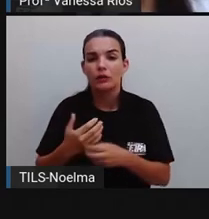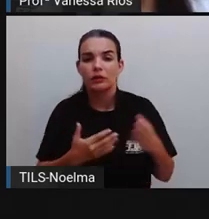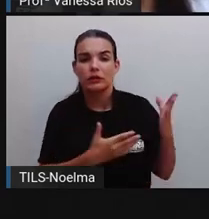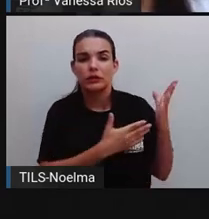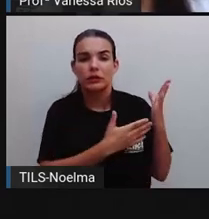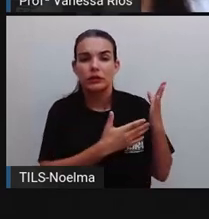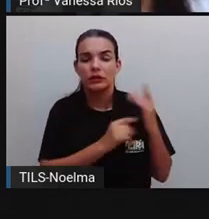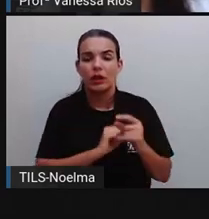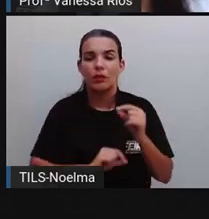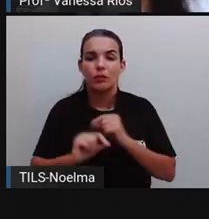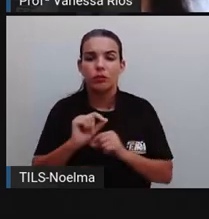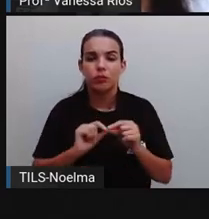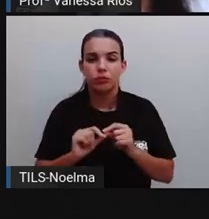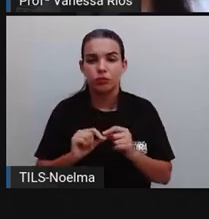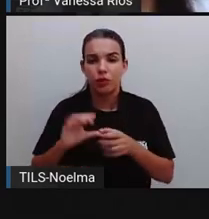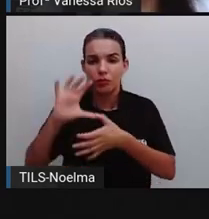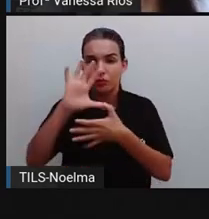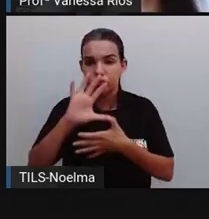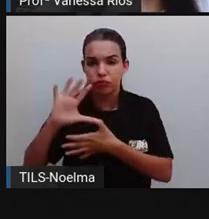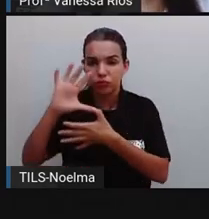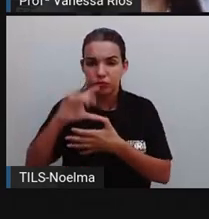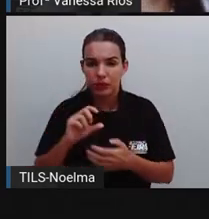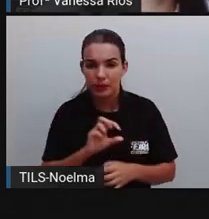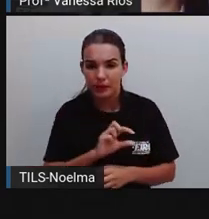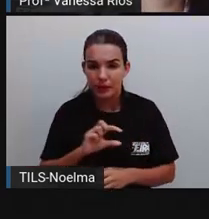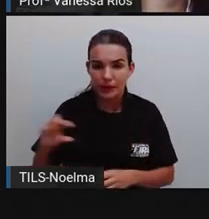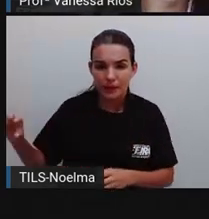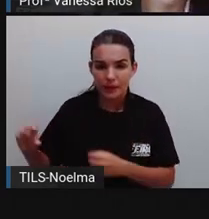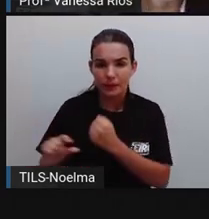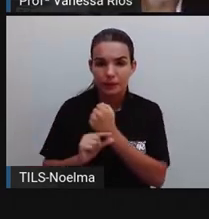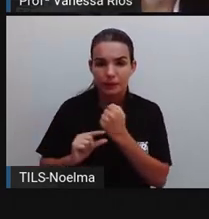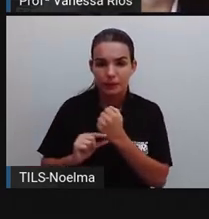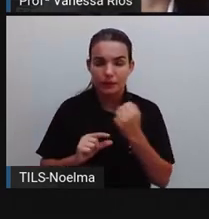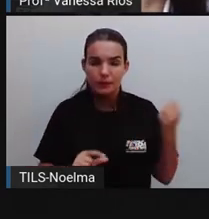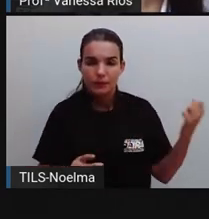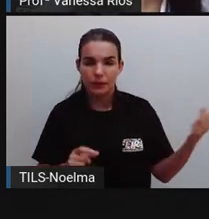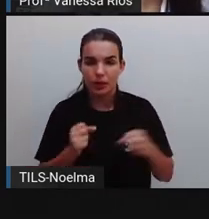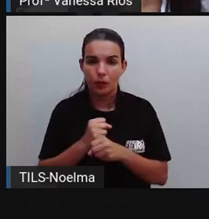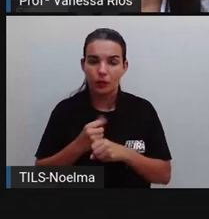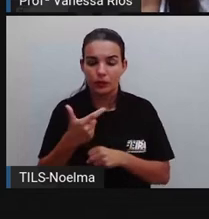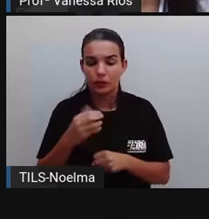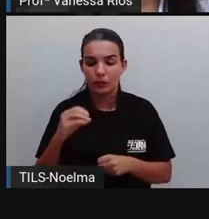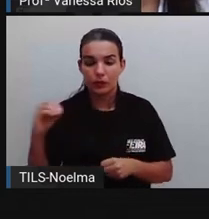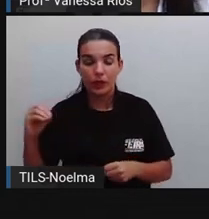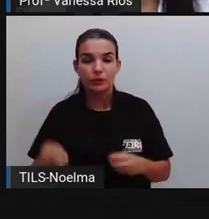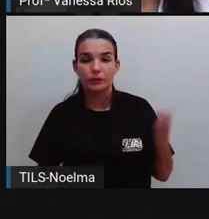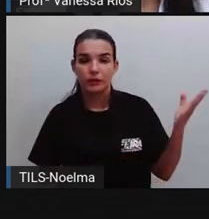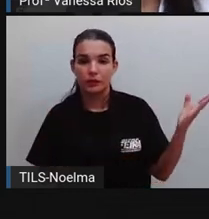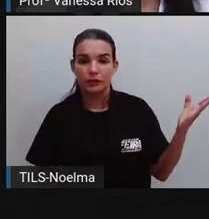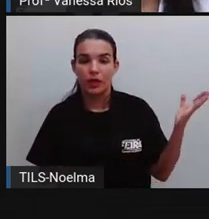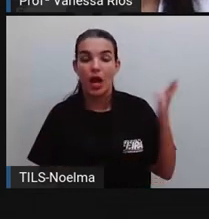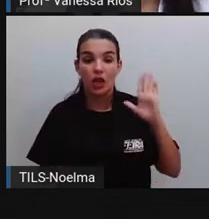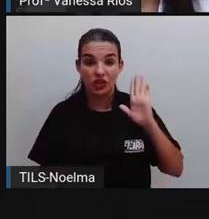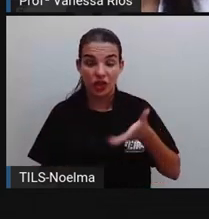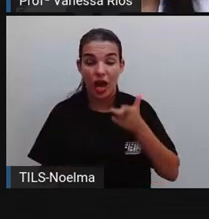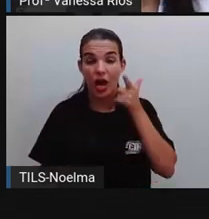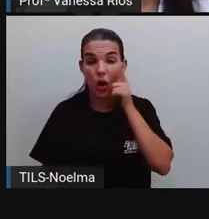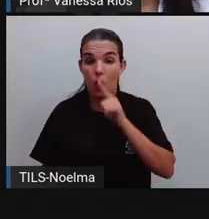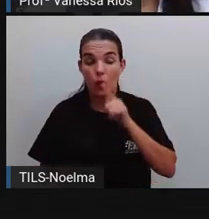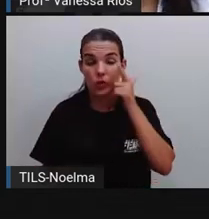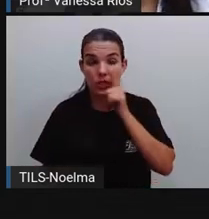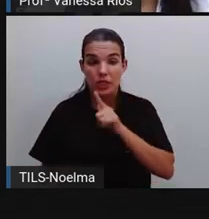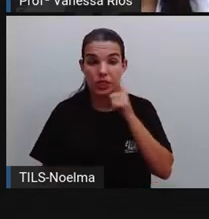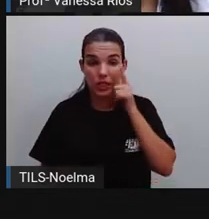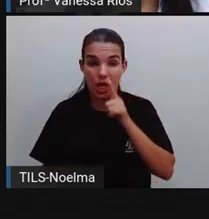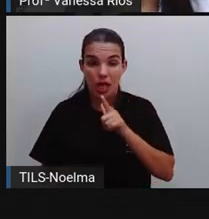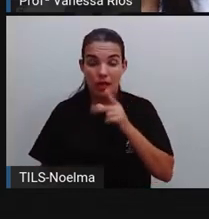aí tirado do Atlas Solarimétrico do Brasil no ano 2000. E a gente consegue identificar que